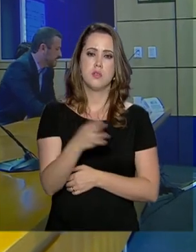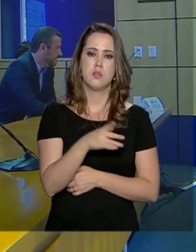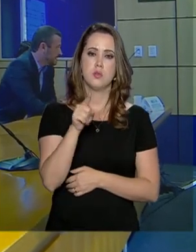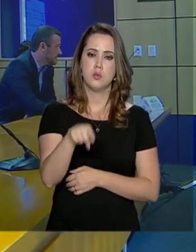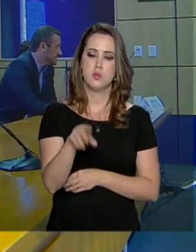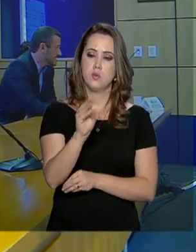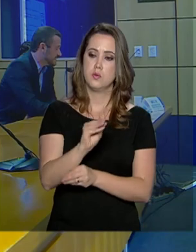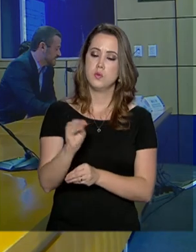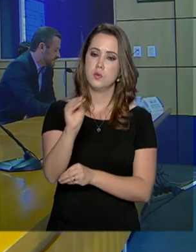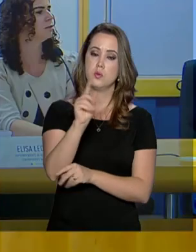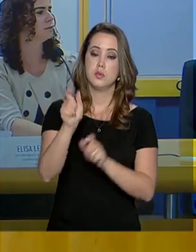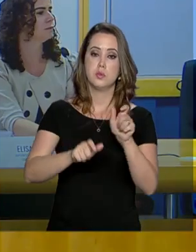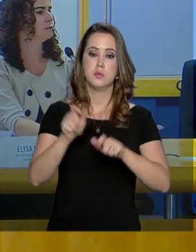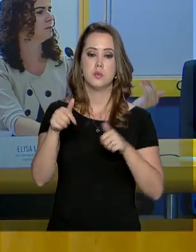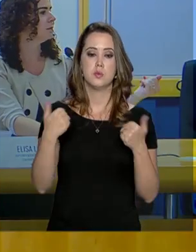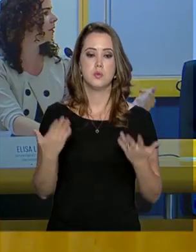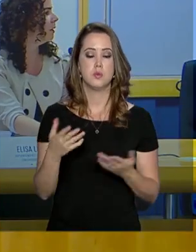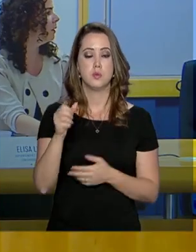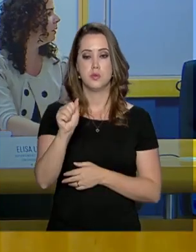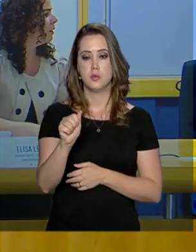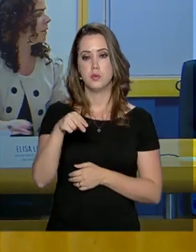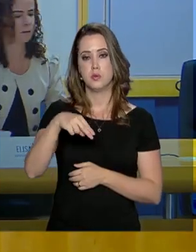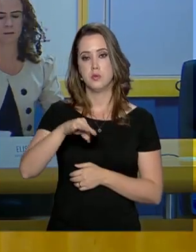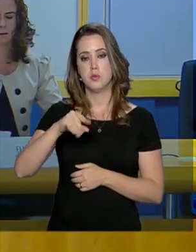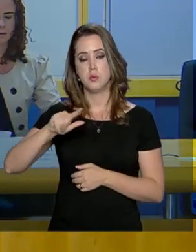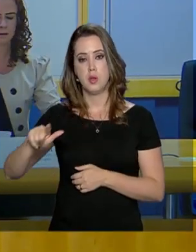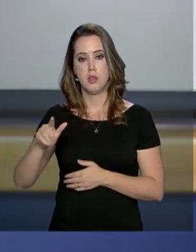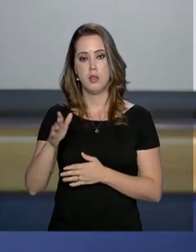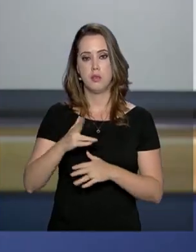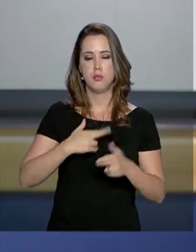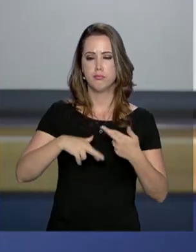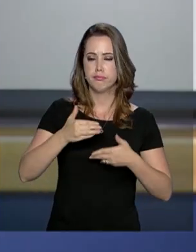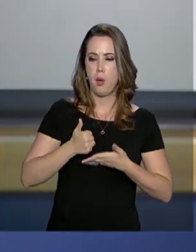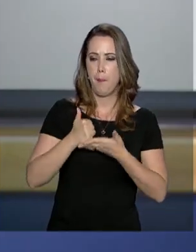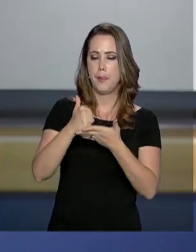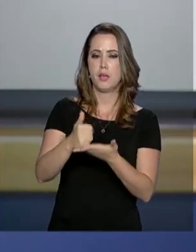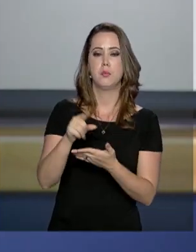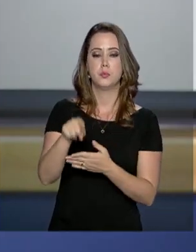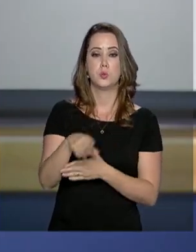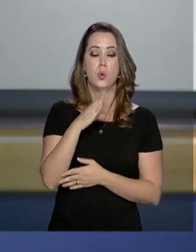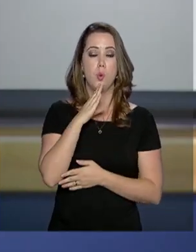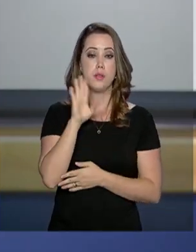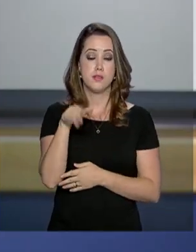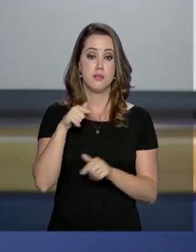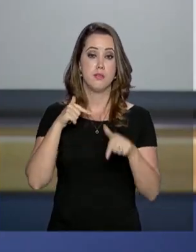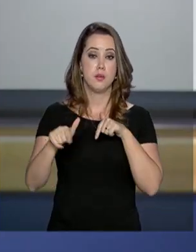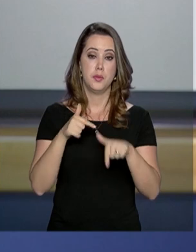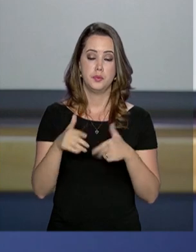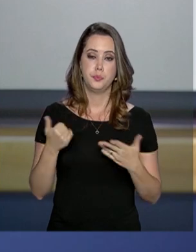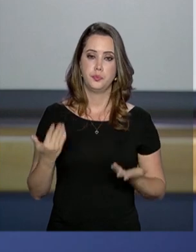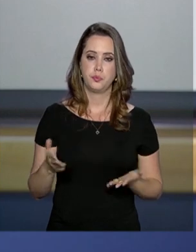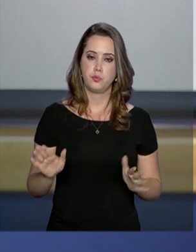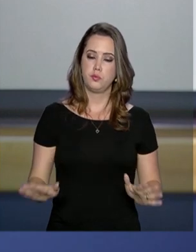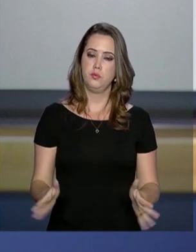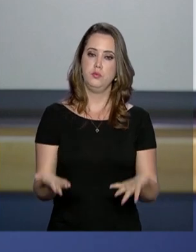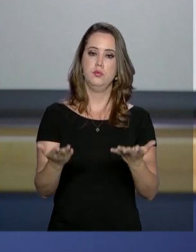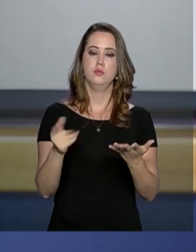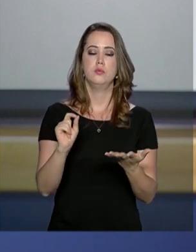inovadoras no caso do atendimento ao cliente, a Anatel lançou um prêmio. A ideia é reconhecer iniciativas que